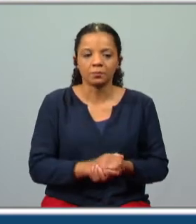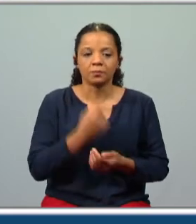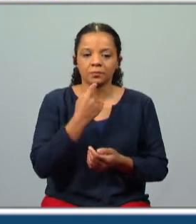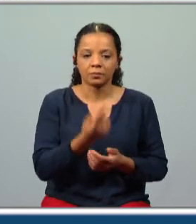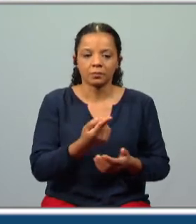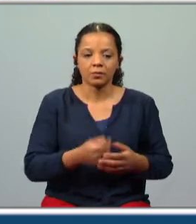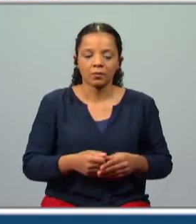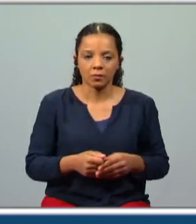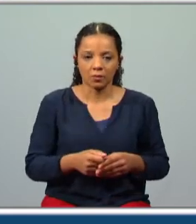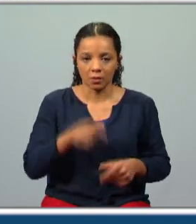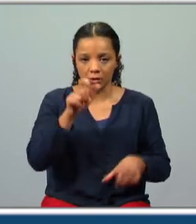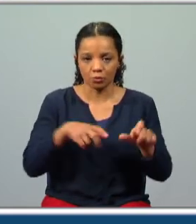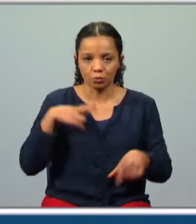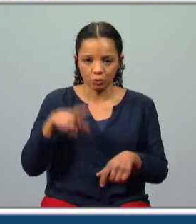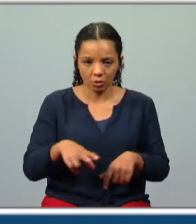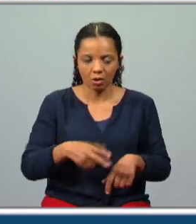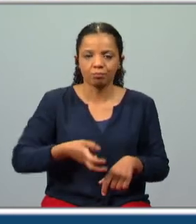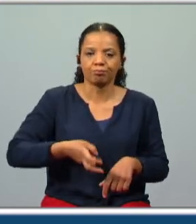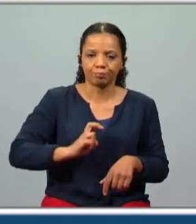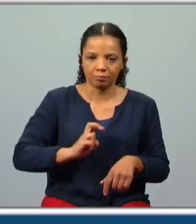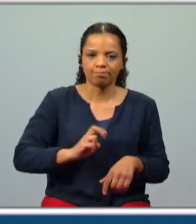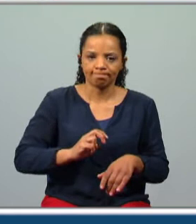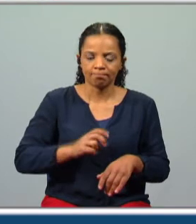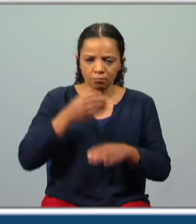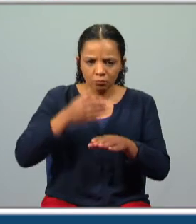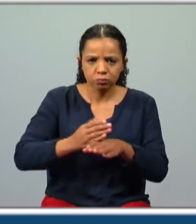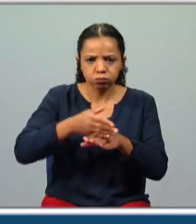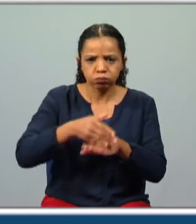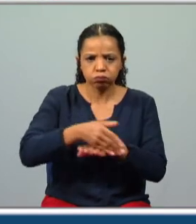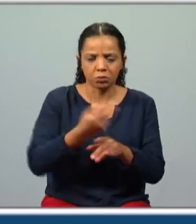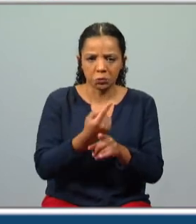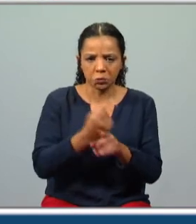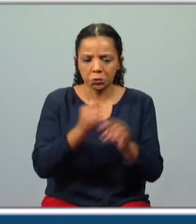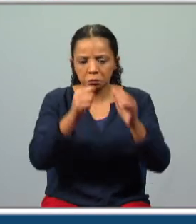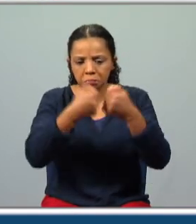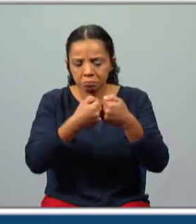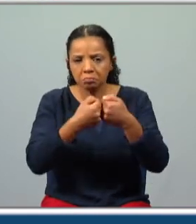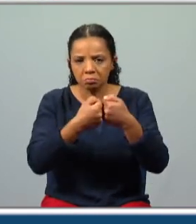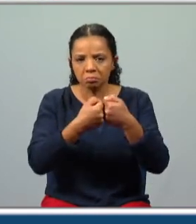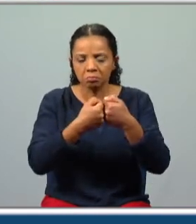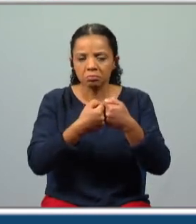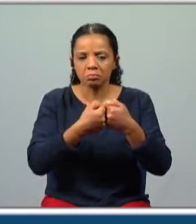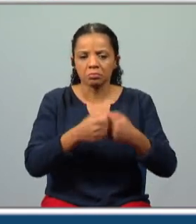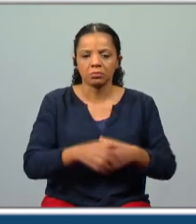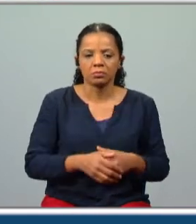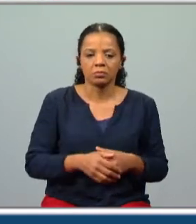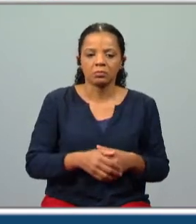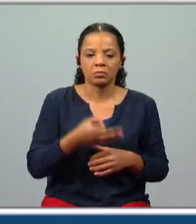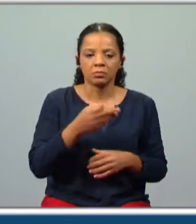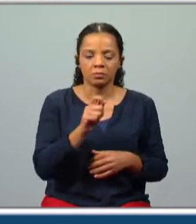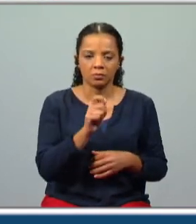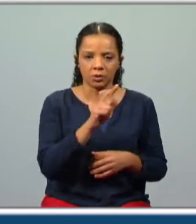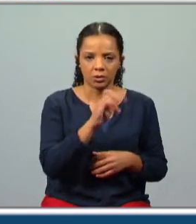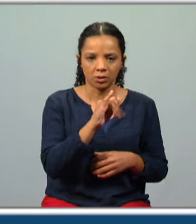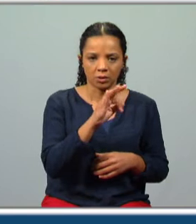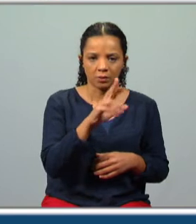que os portugueses se atrevem a explorar aquilo que estava escondido do humilde elemento portanto uma perífrase